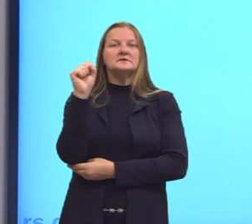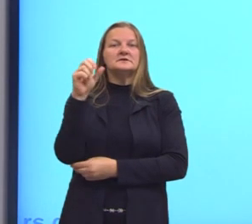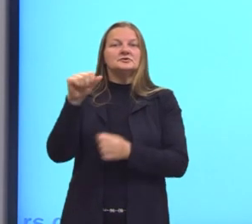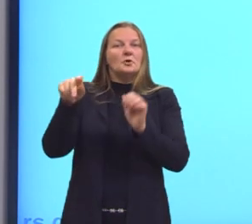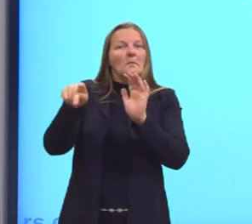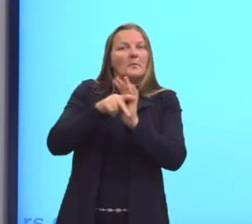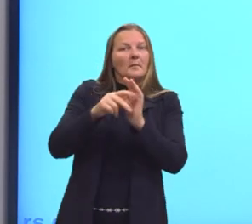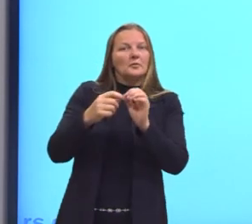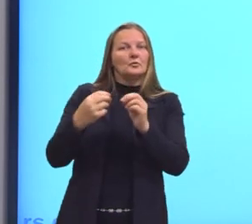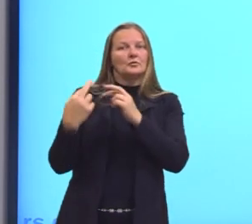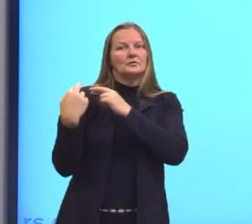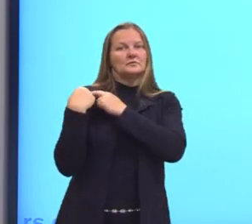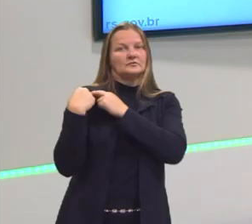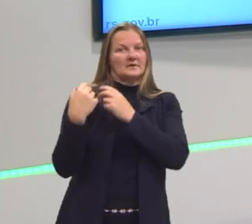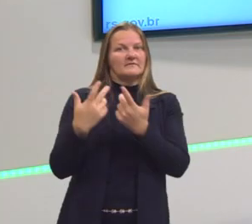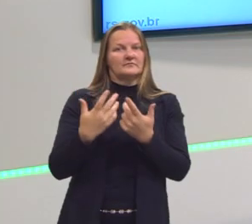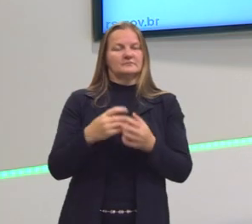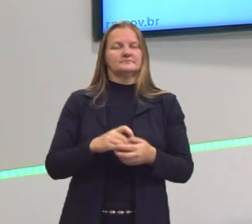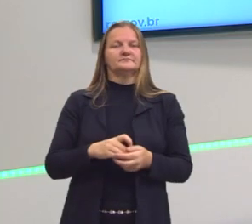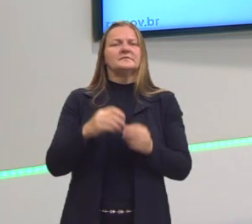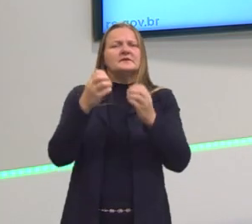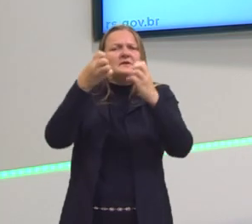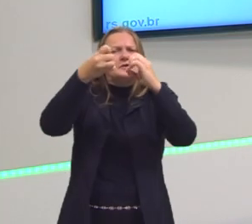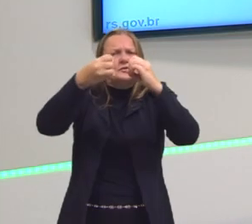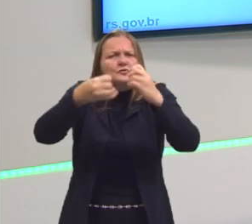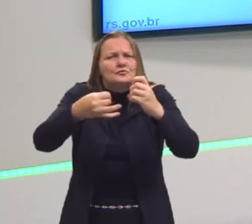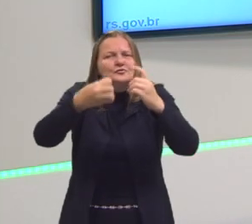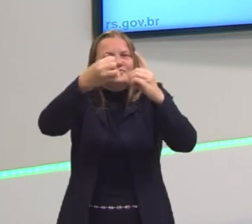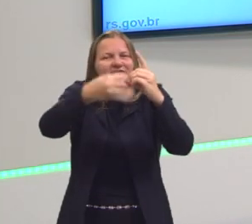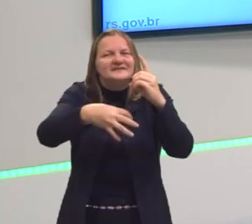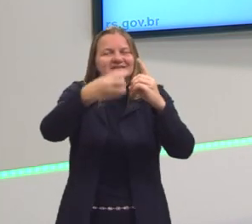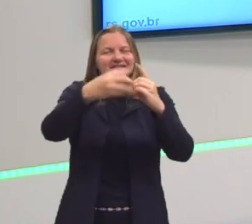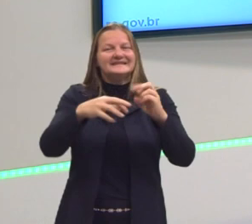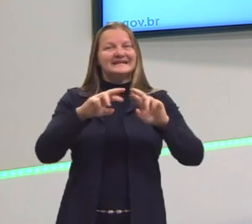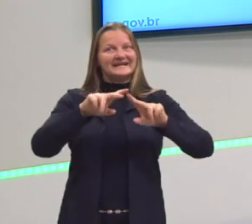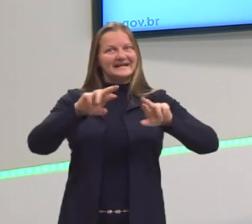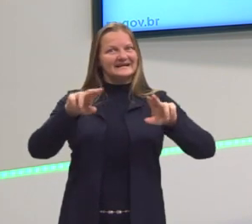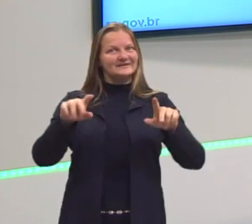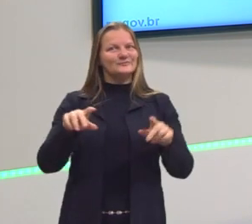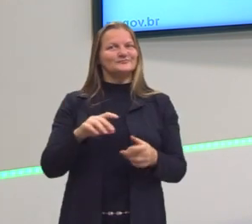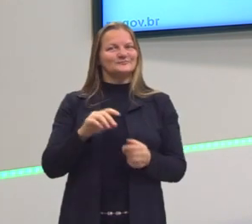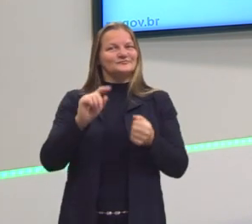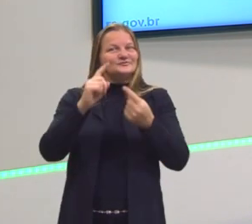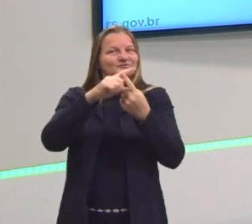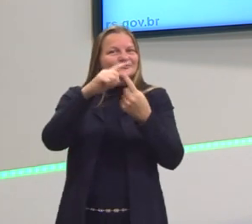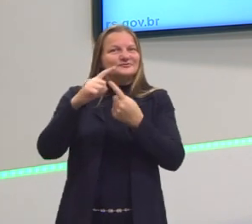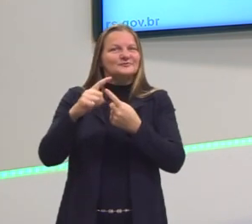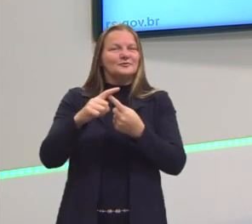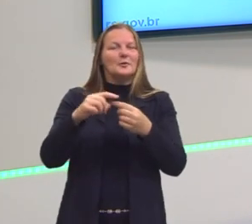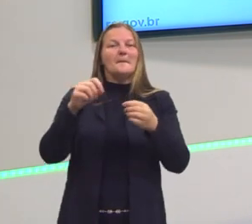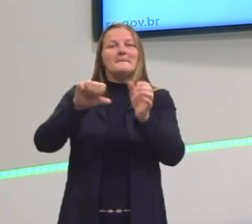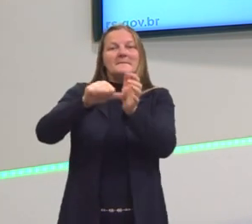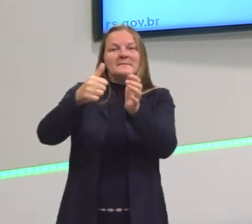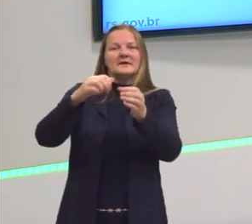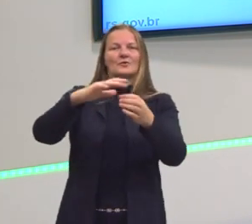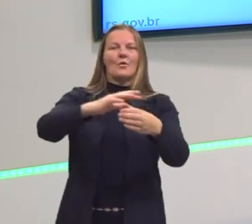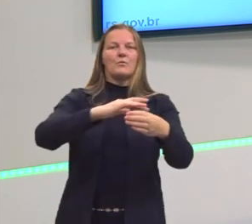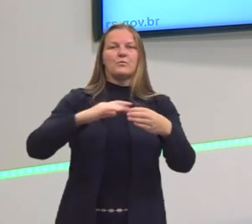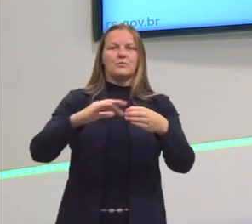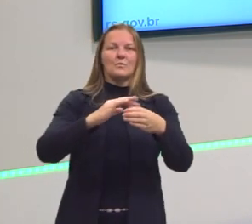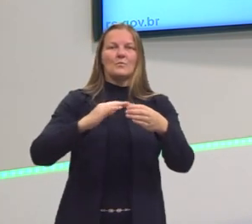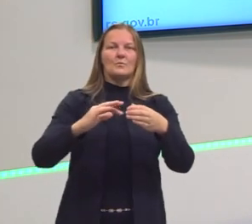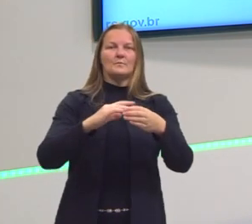Então, agora a gente vai entender um pouquinho de cada uma dessas dispersões. Primeiras soluções. As